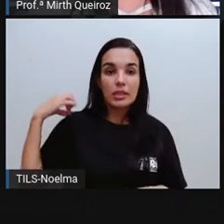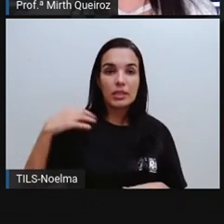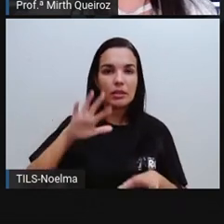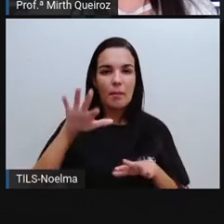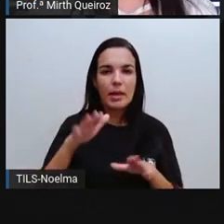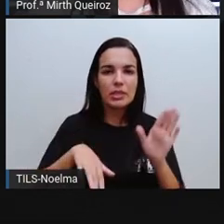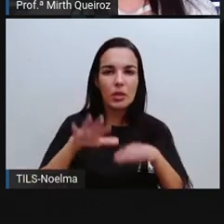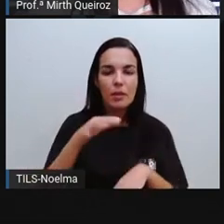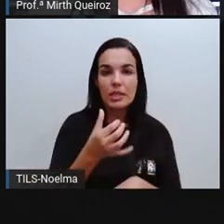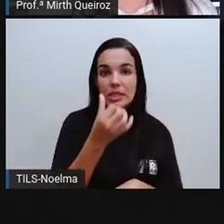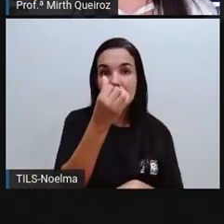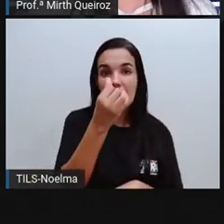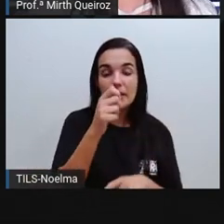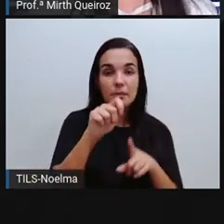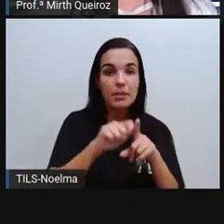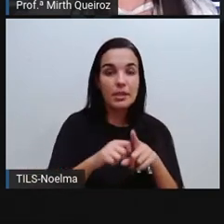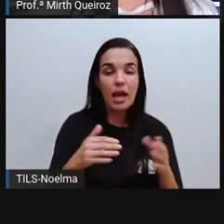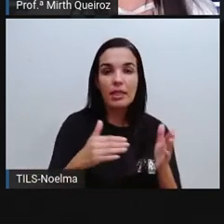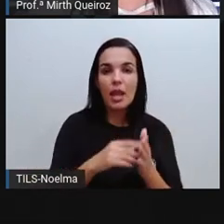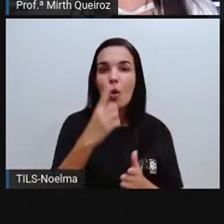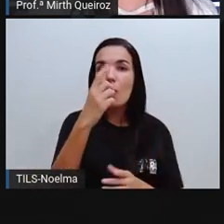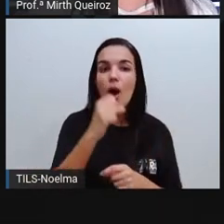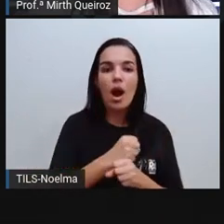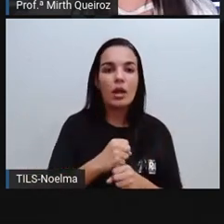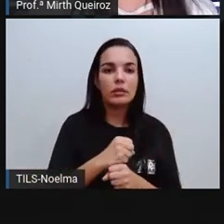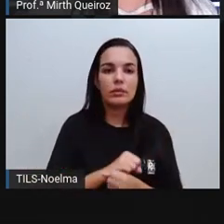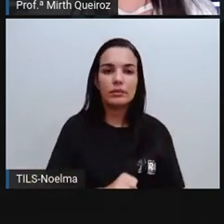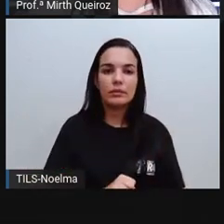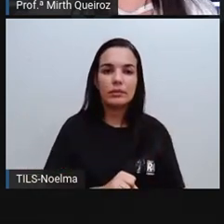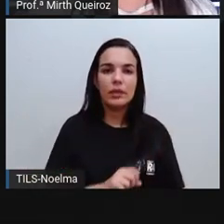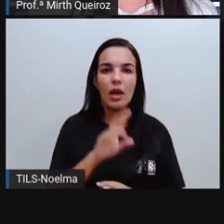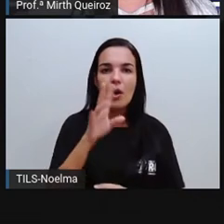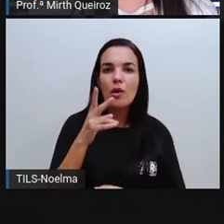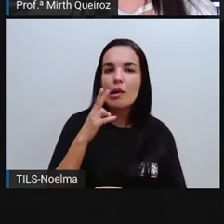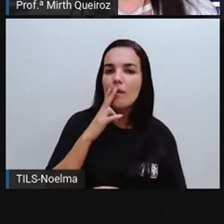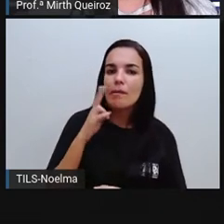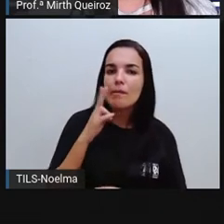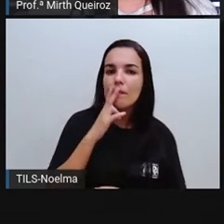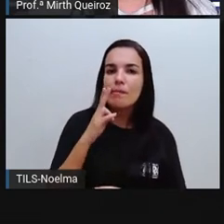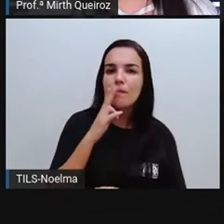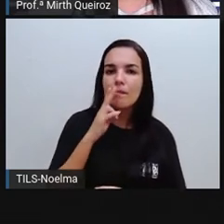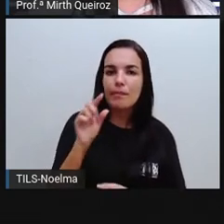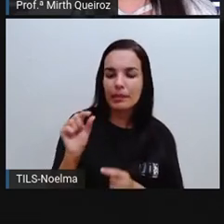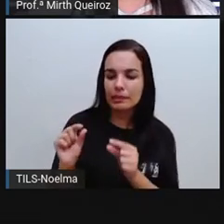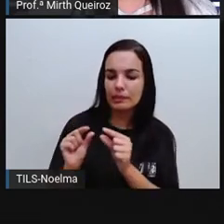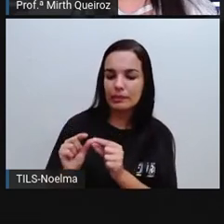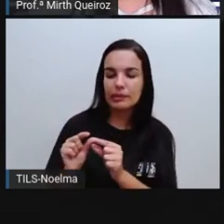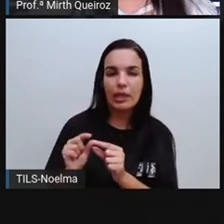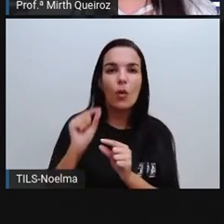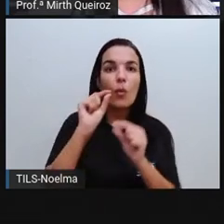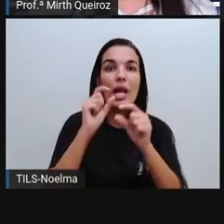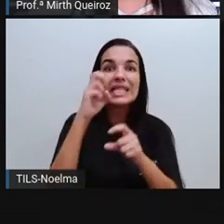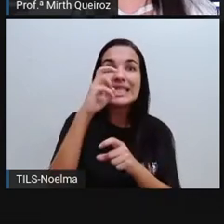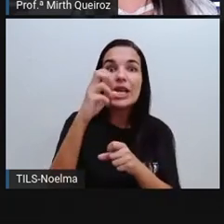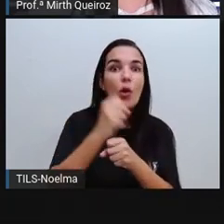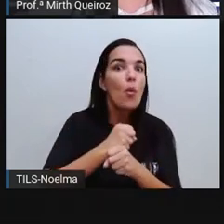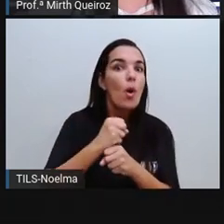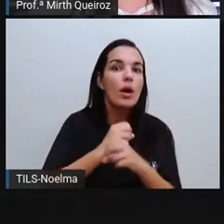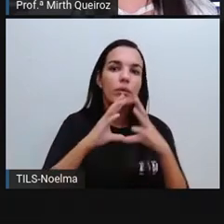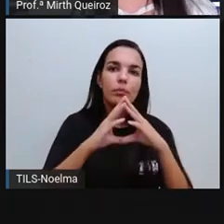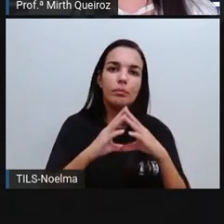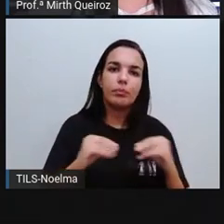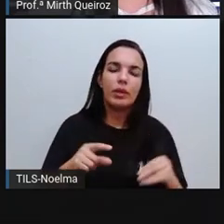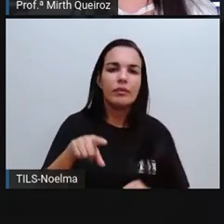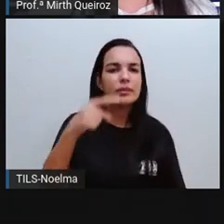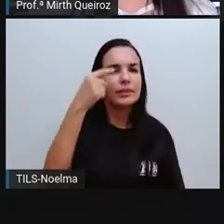seis meses a um ano. O filtro de cigarro, cinco anos para se decompor na natureza. E aí